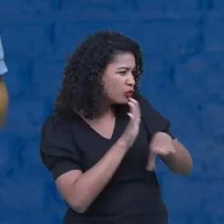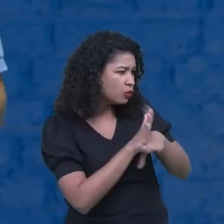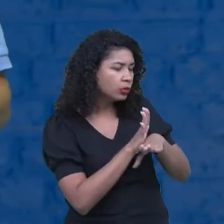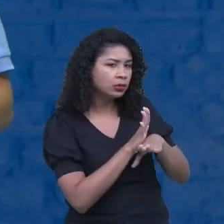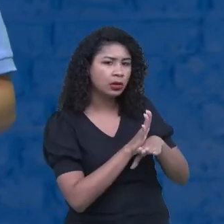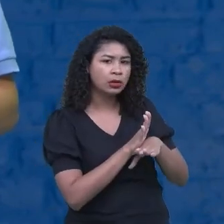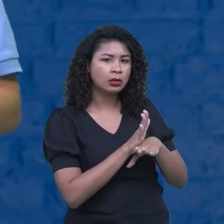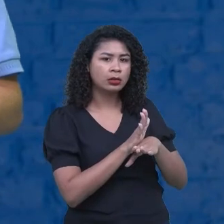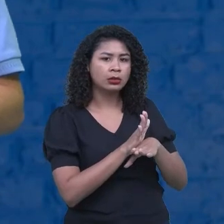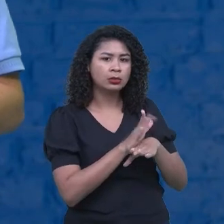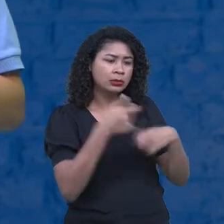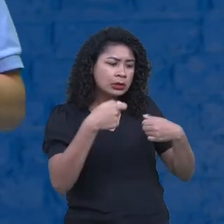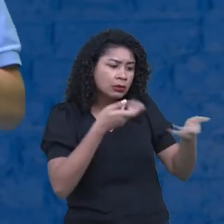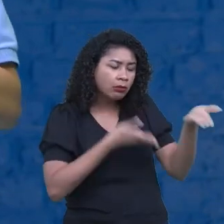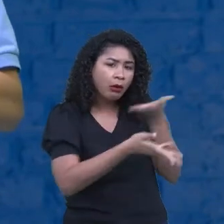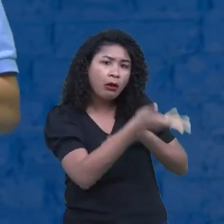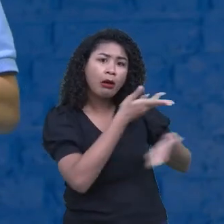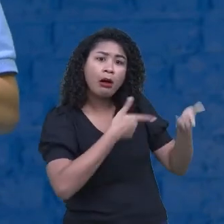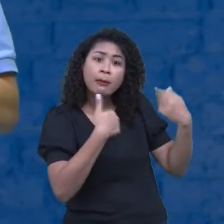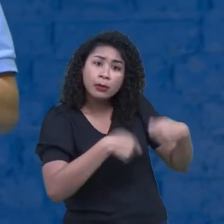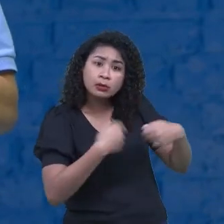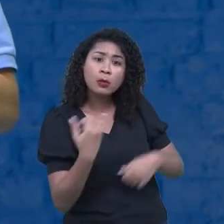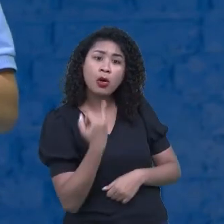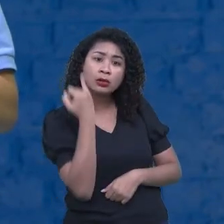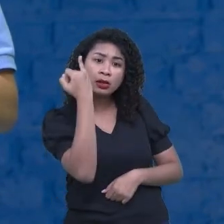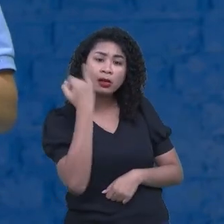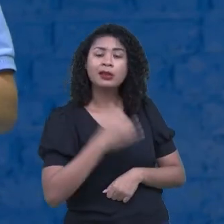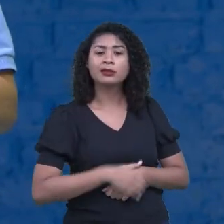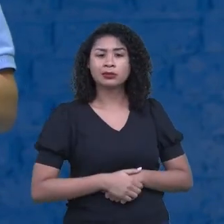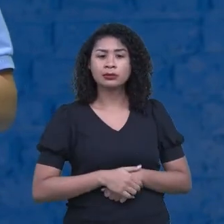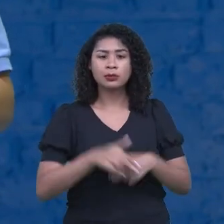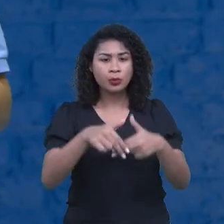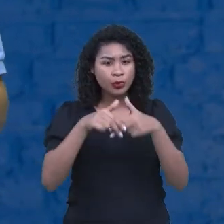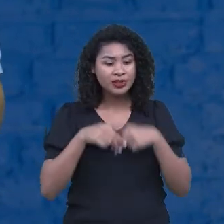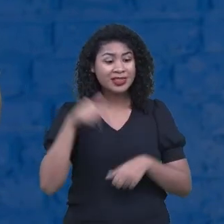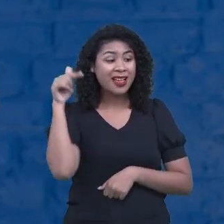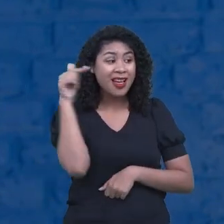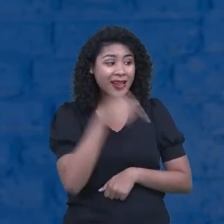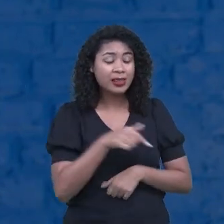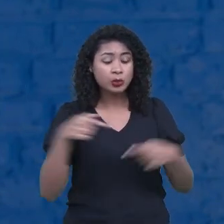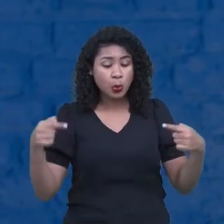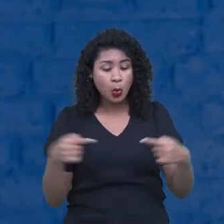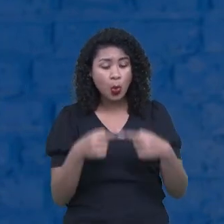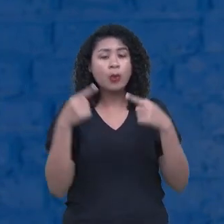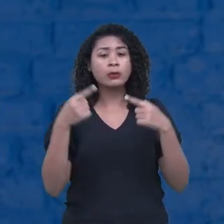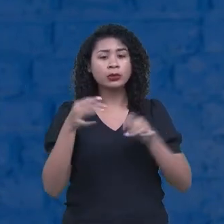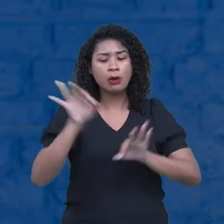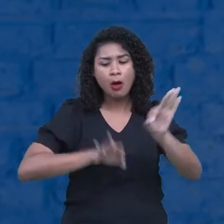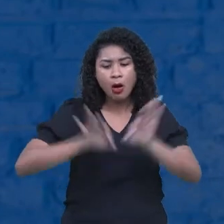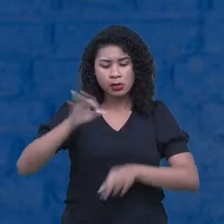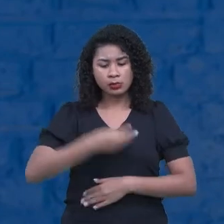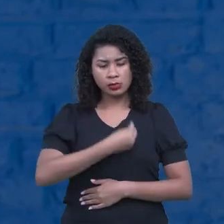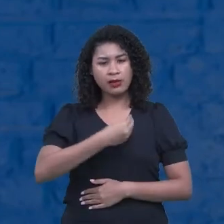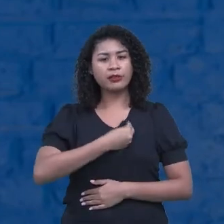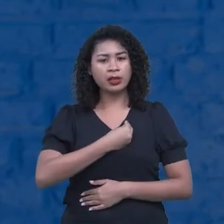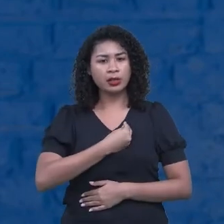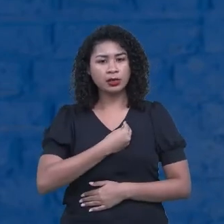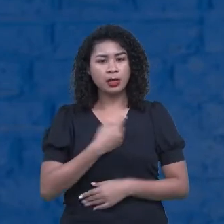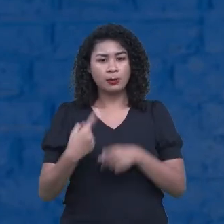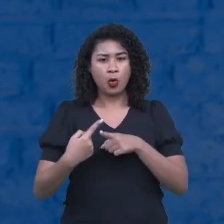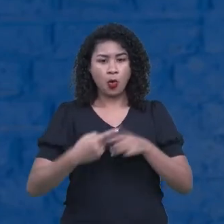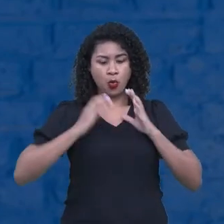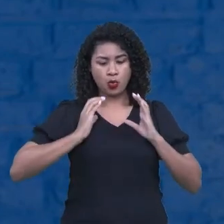Fazer o social. Isso faz parte também do nosso projeto de vida. Isso também muda a nossa postura enquanto